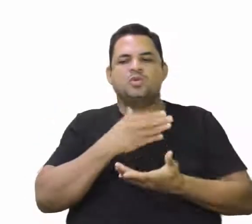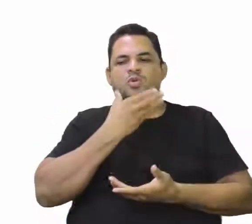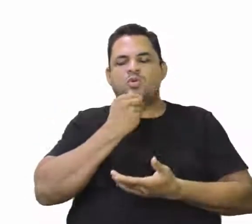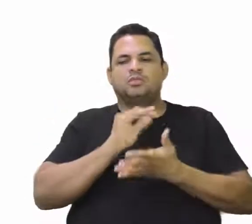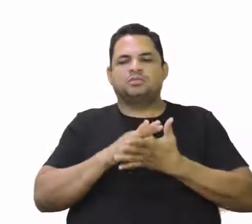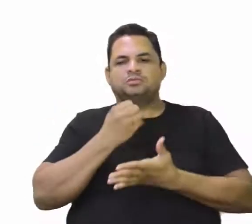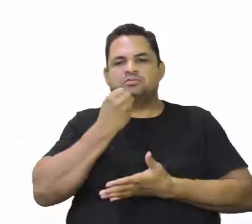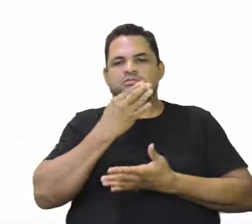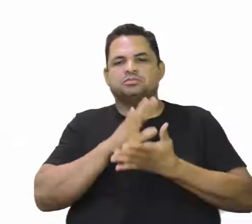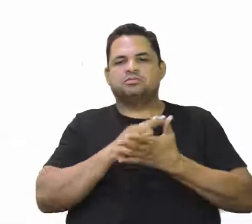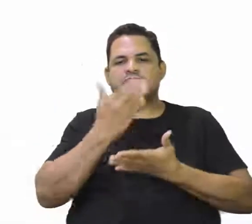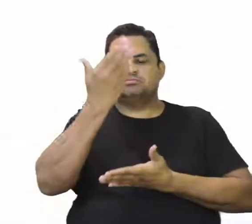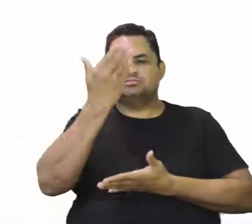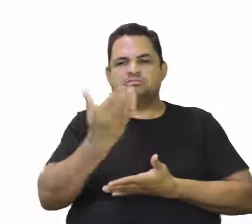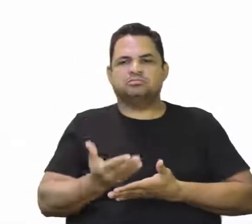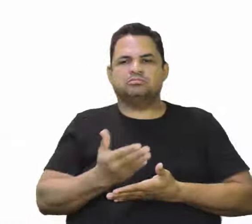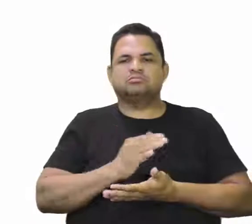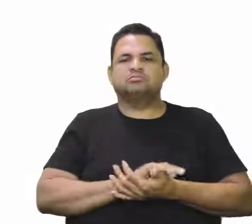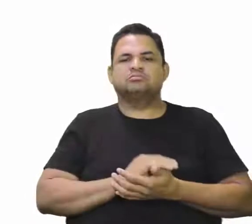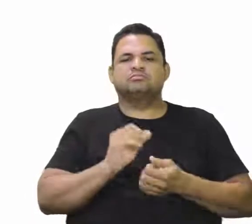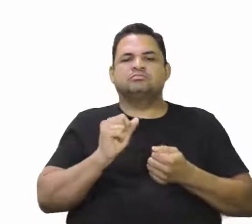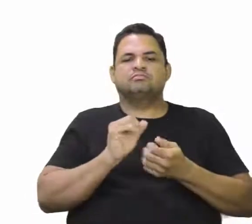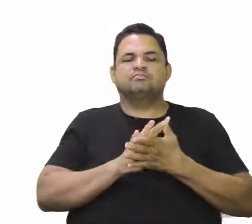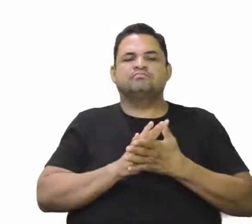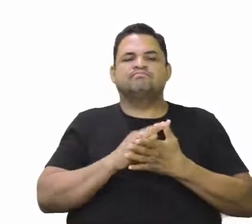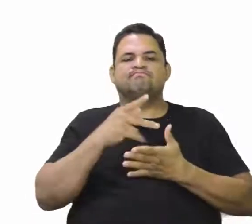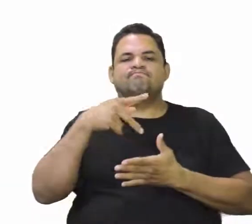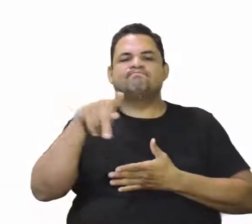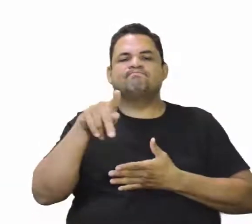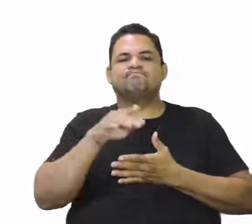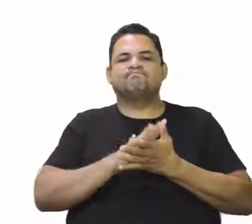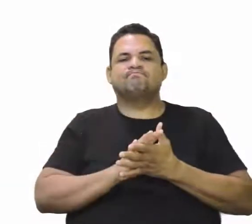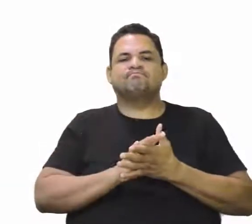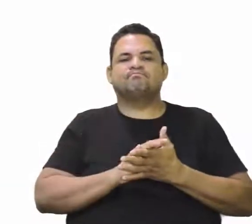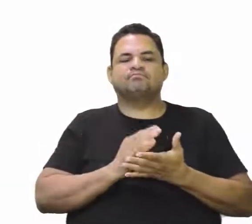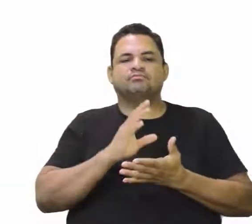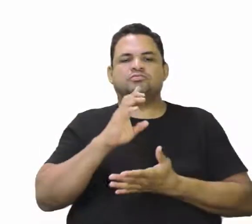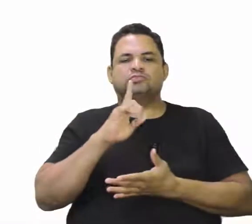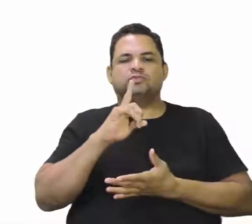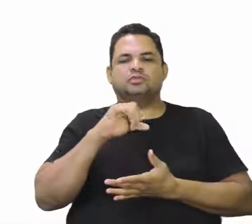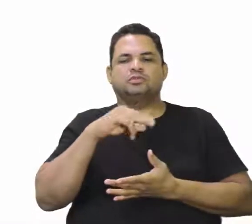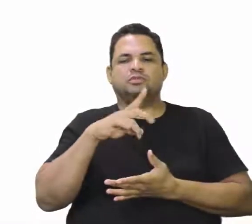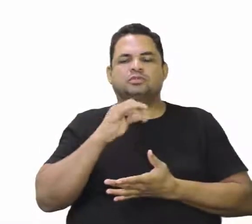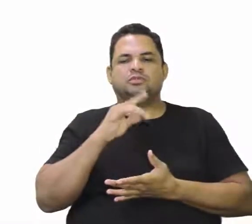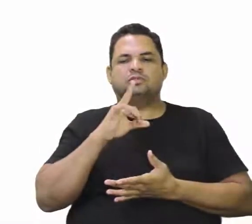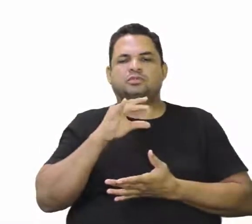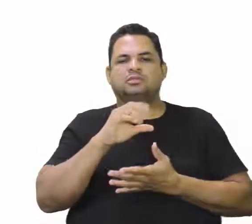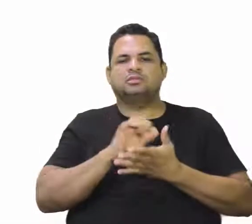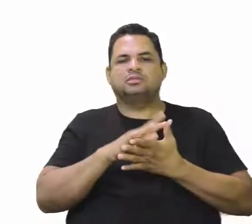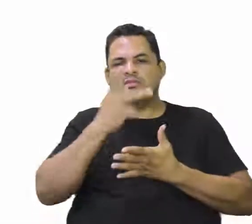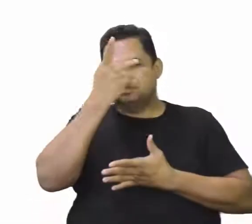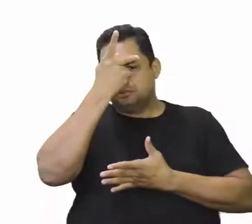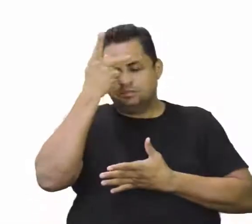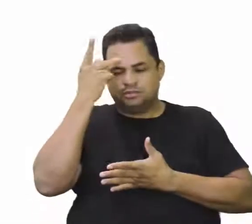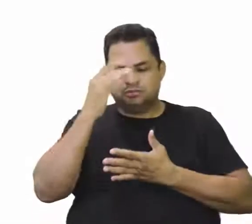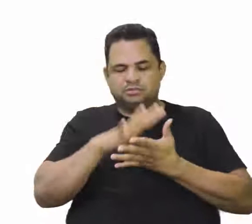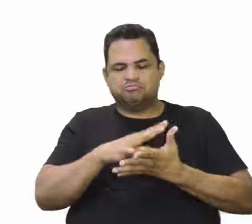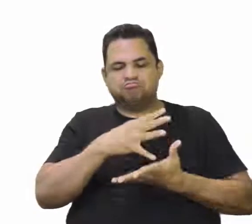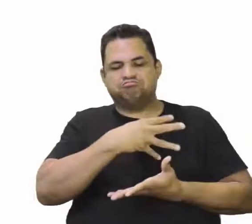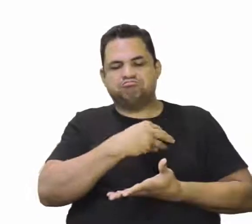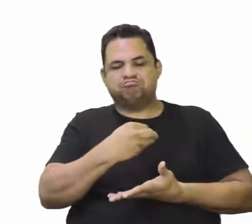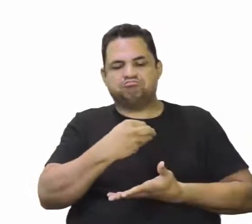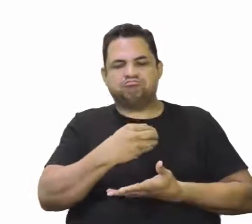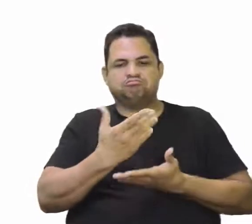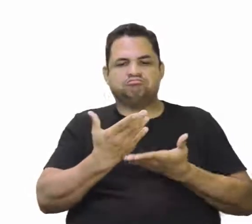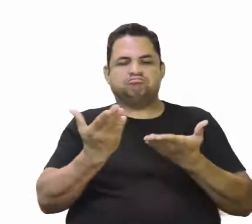As capitanias hereditárias para os seus donatários. As pessoas, esses fidalgos que vinham para cá